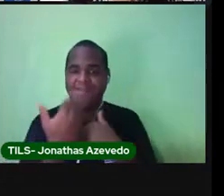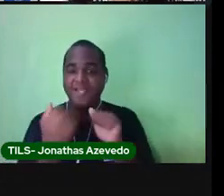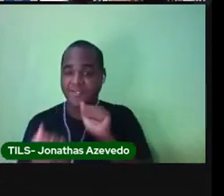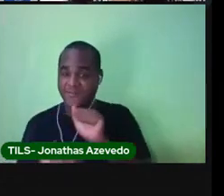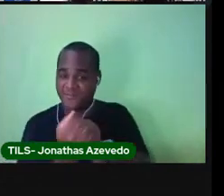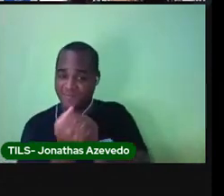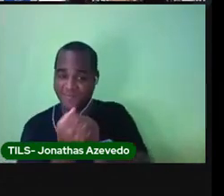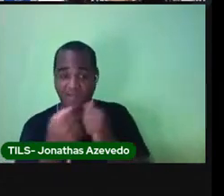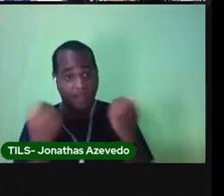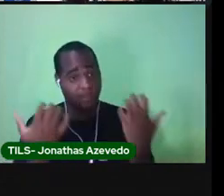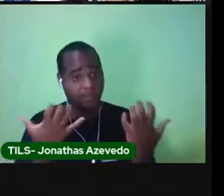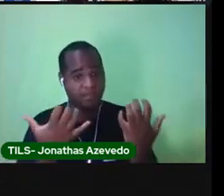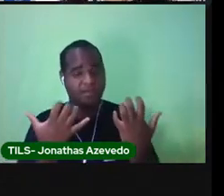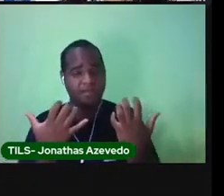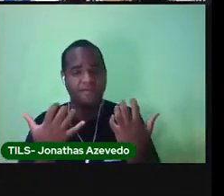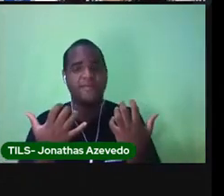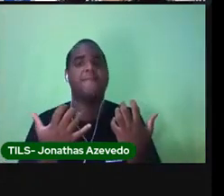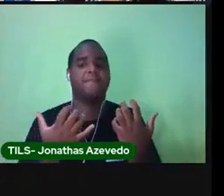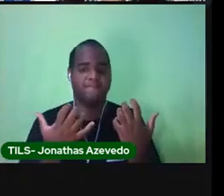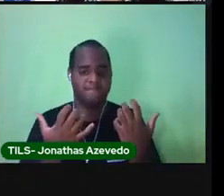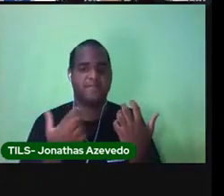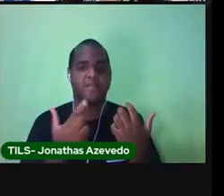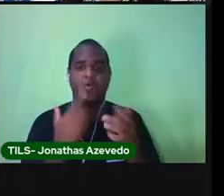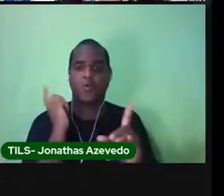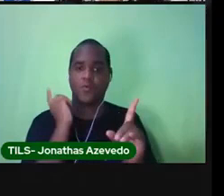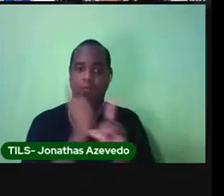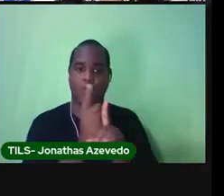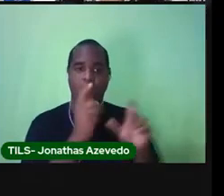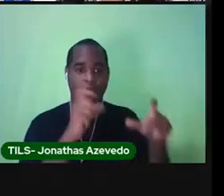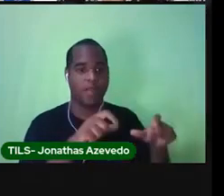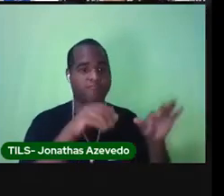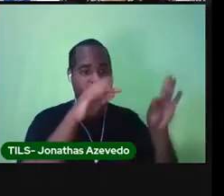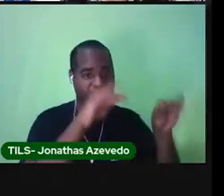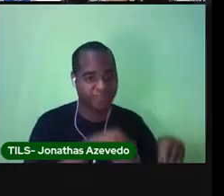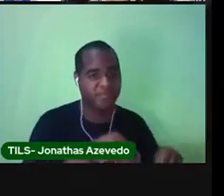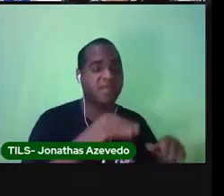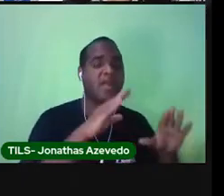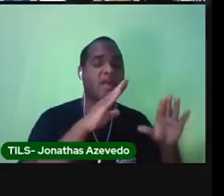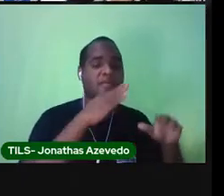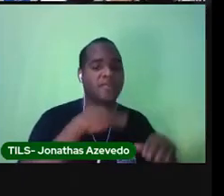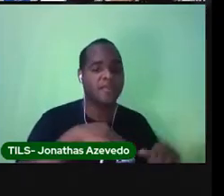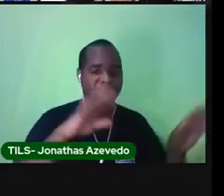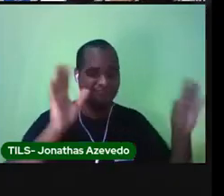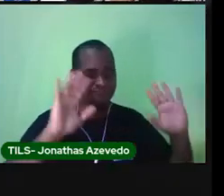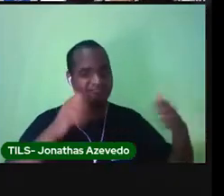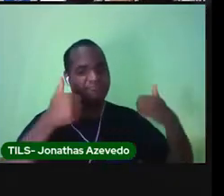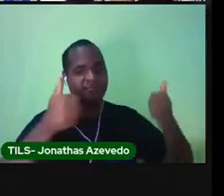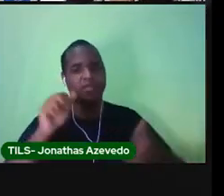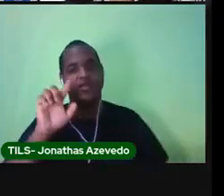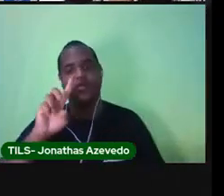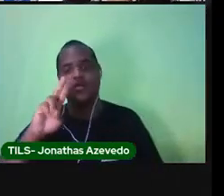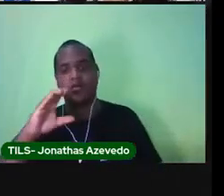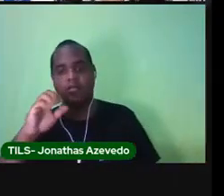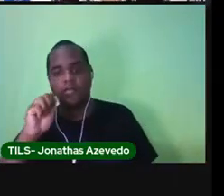com a gente? Então, te encontro lá no final da tarde. Valeu! Lucas.